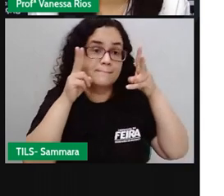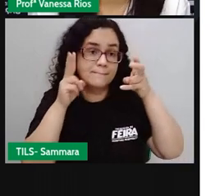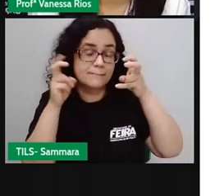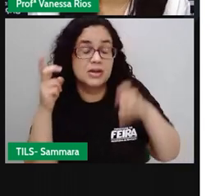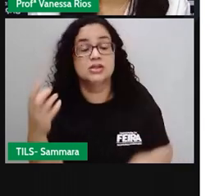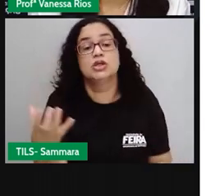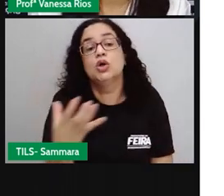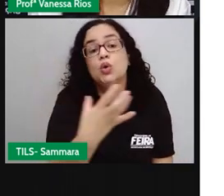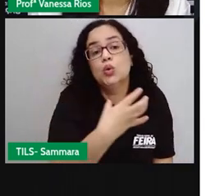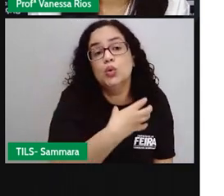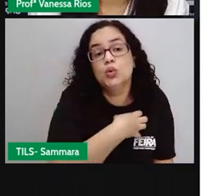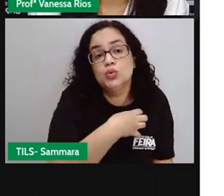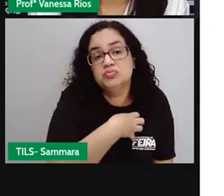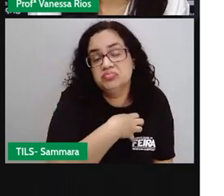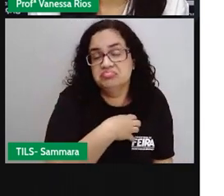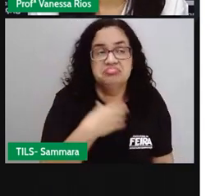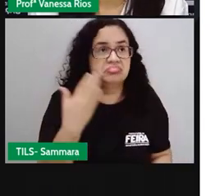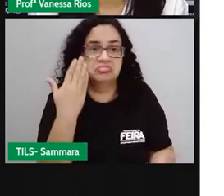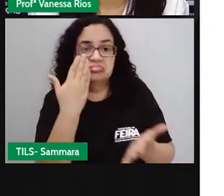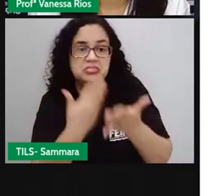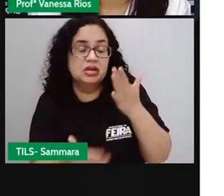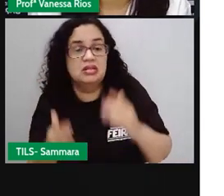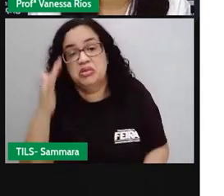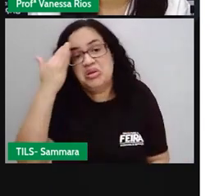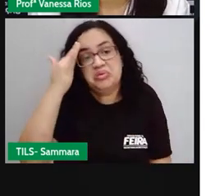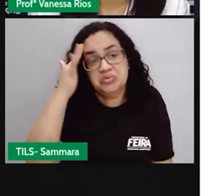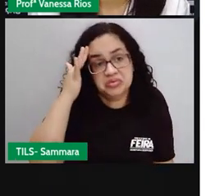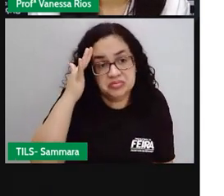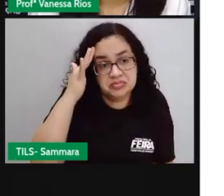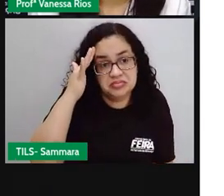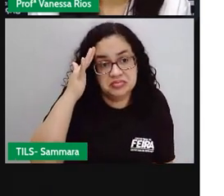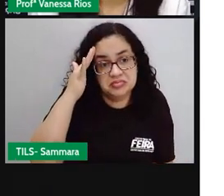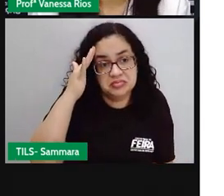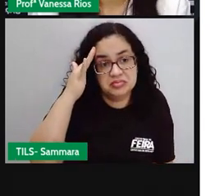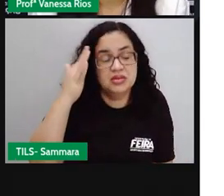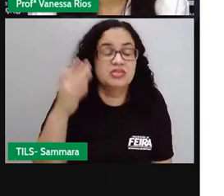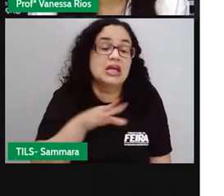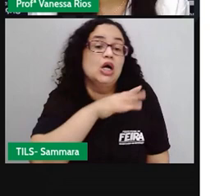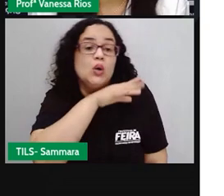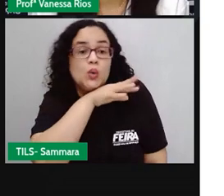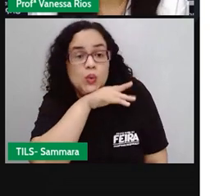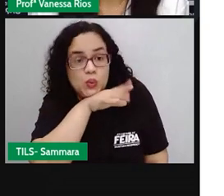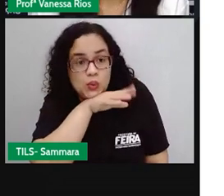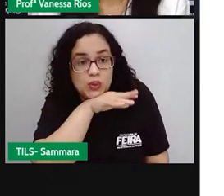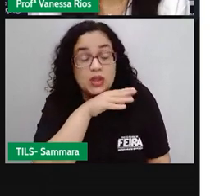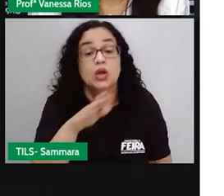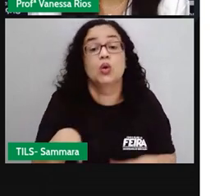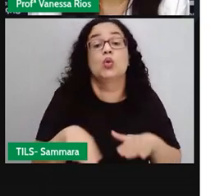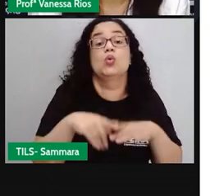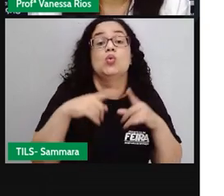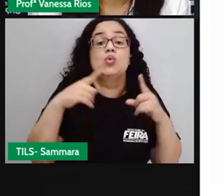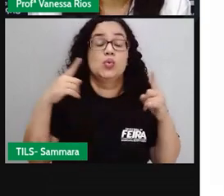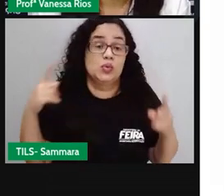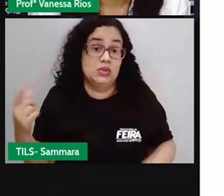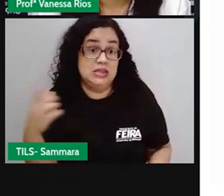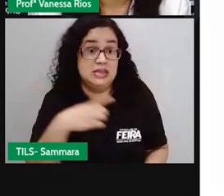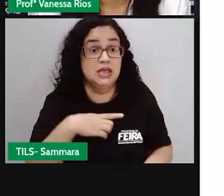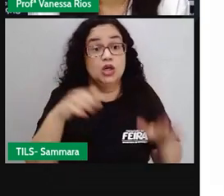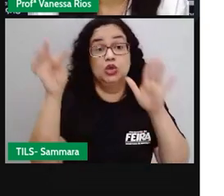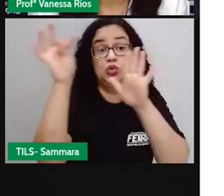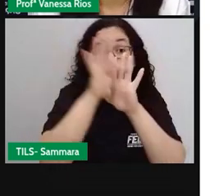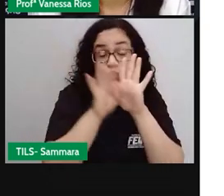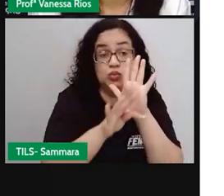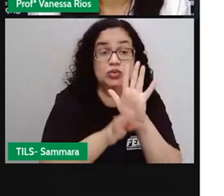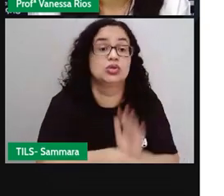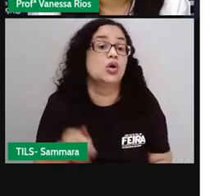o sentido que se perde, né? A compreensão, ela fica prejudicada. Quando elas são incluídas ao